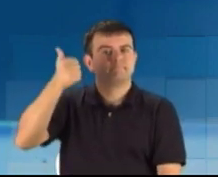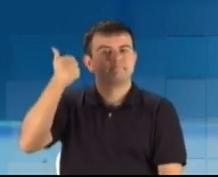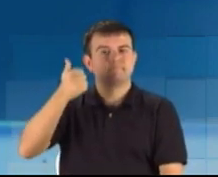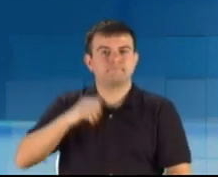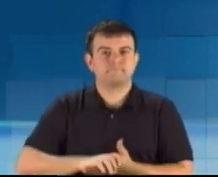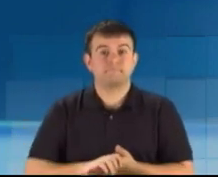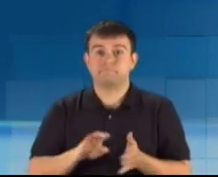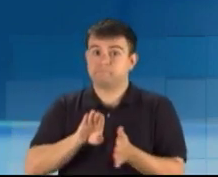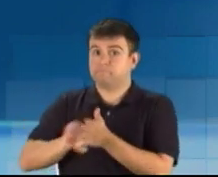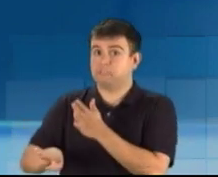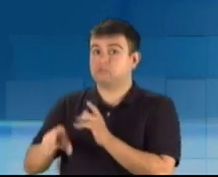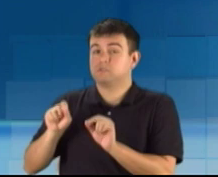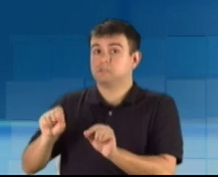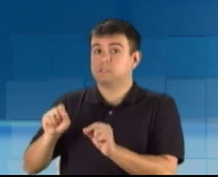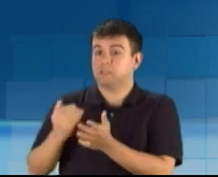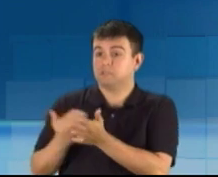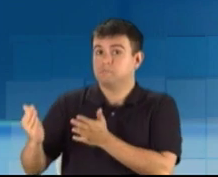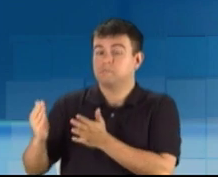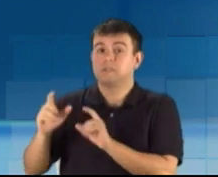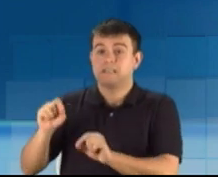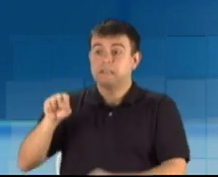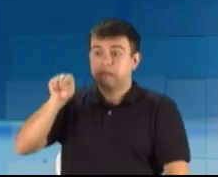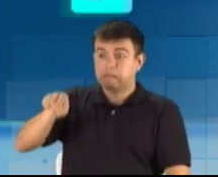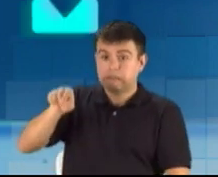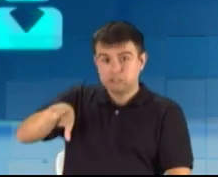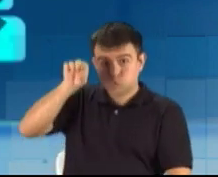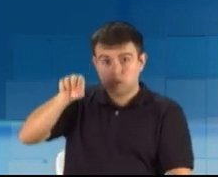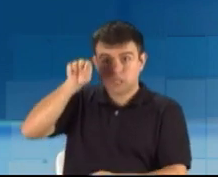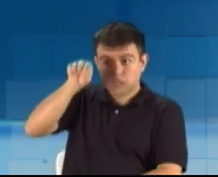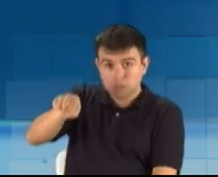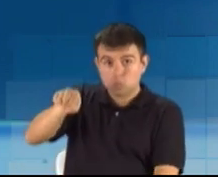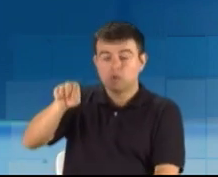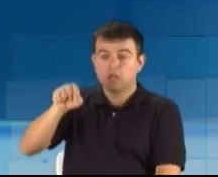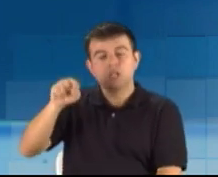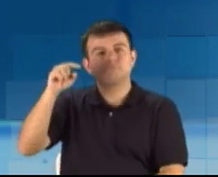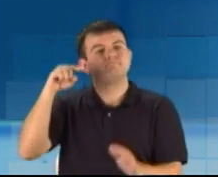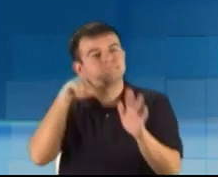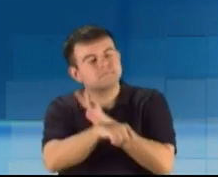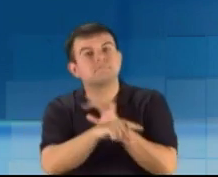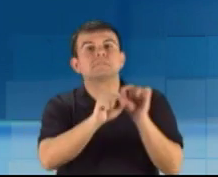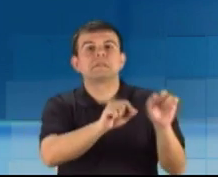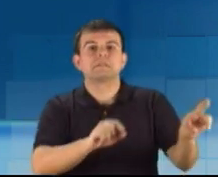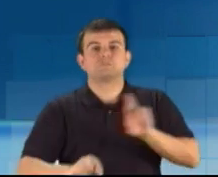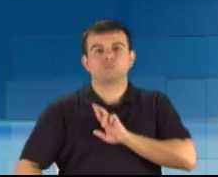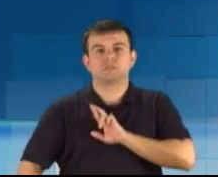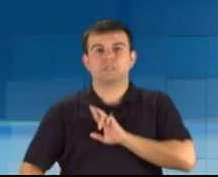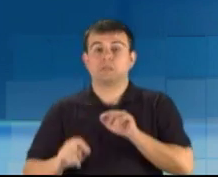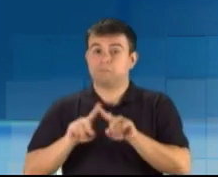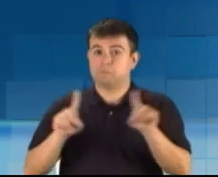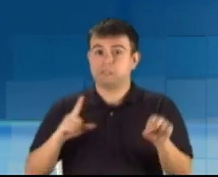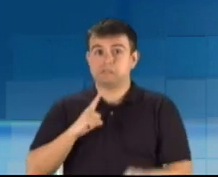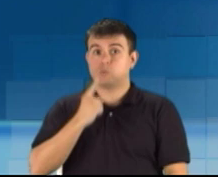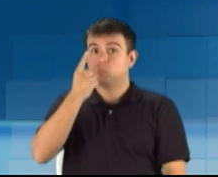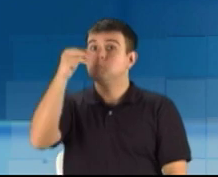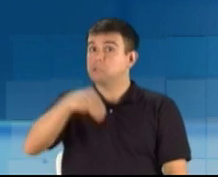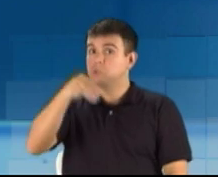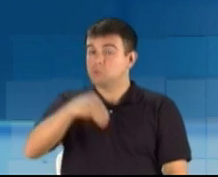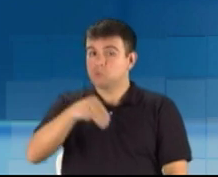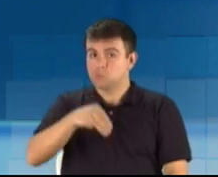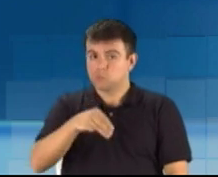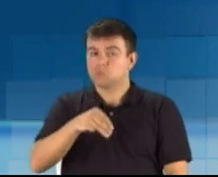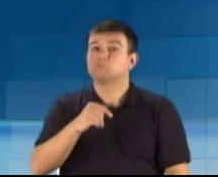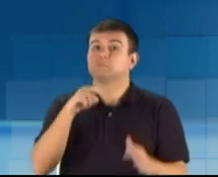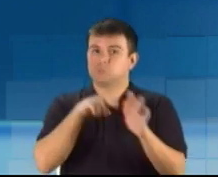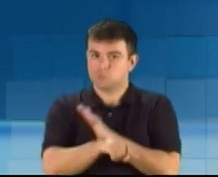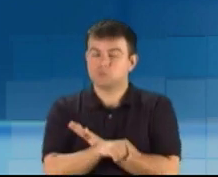O candidato escolhido define quem vai responder a sua pergunta. Lembrando que os candidatos terão um minuto para a pergunta, um